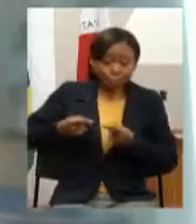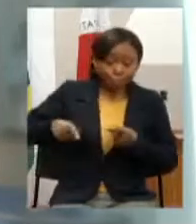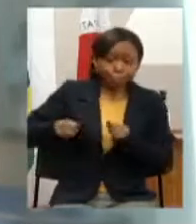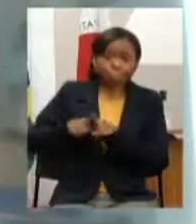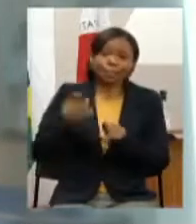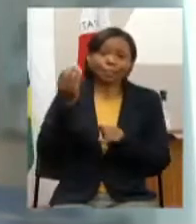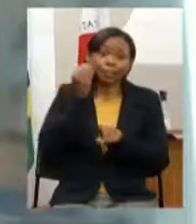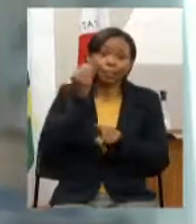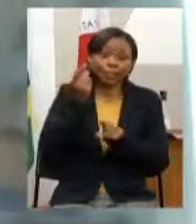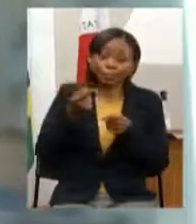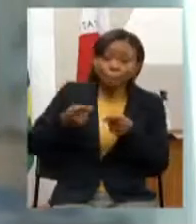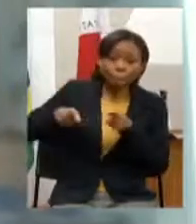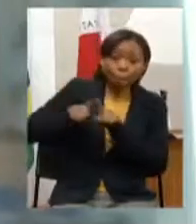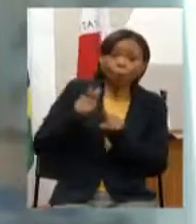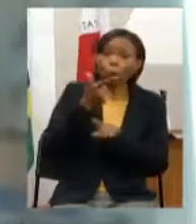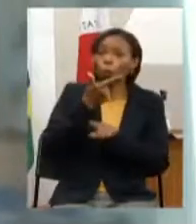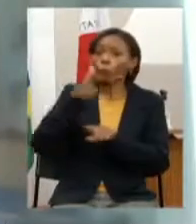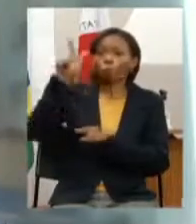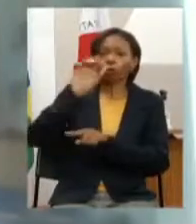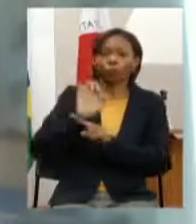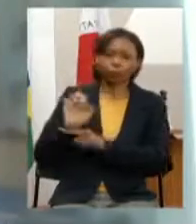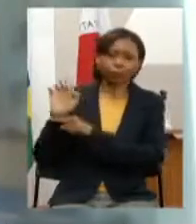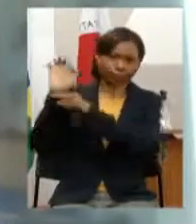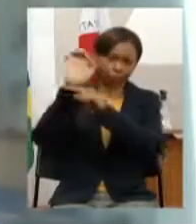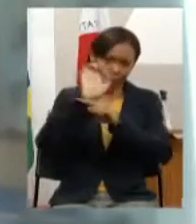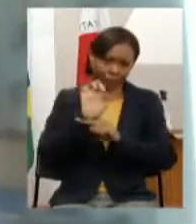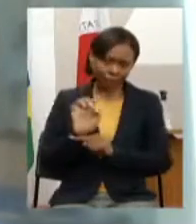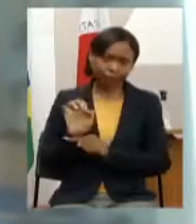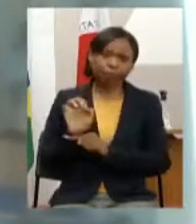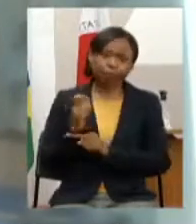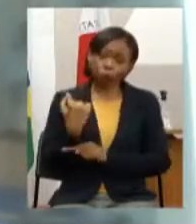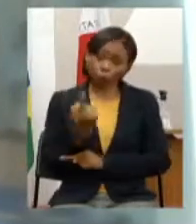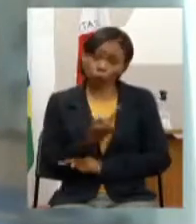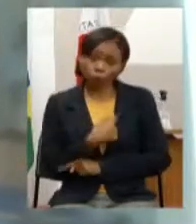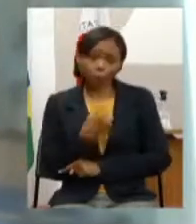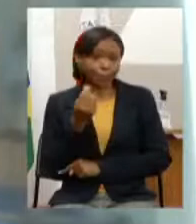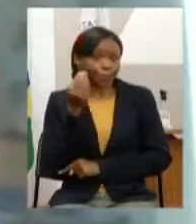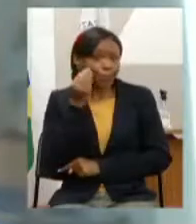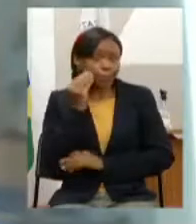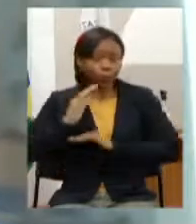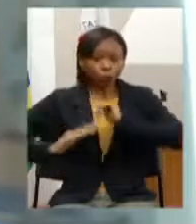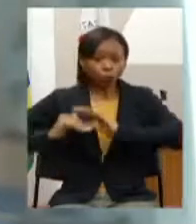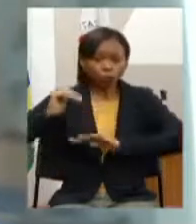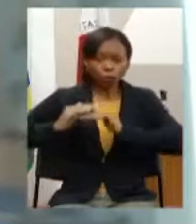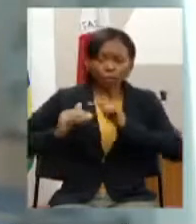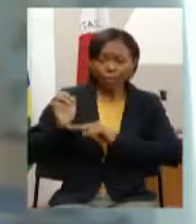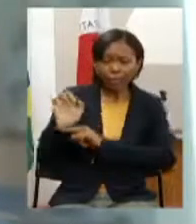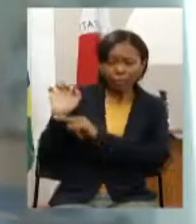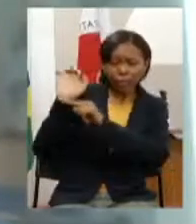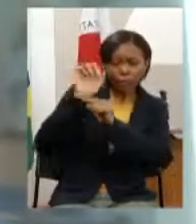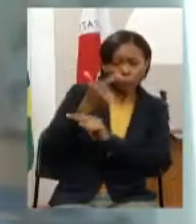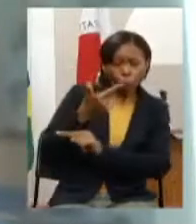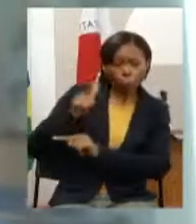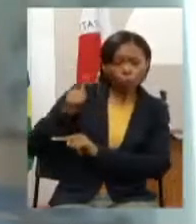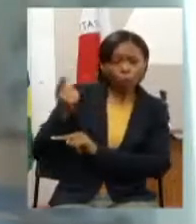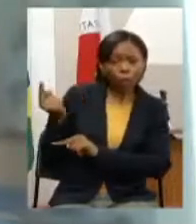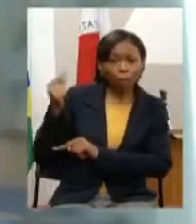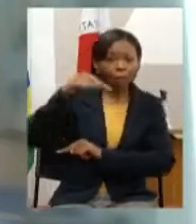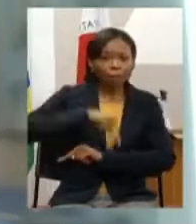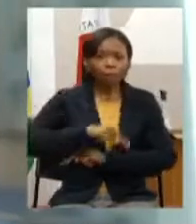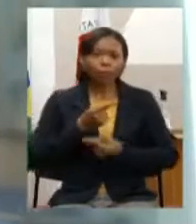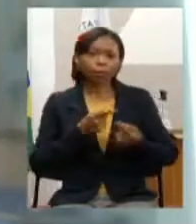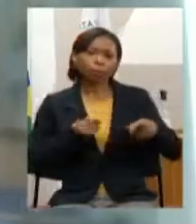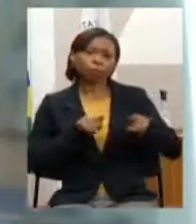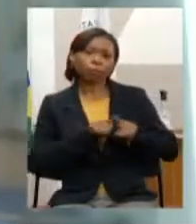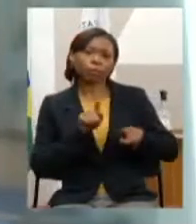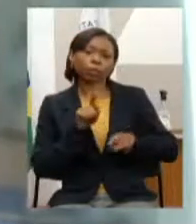gente de outros estados nós estamos buscando técnicos em outros estados para fazer parte do nosso governo e aí